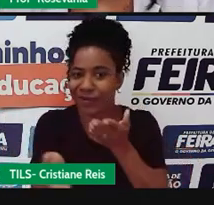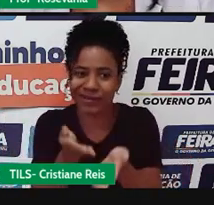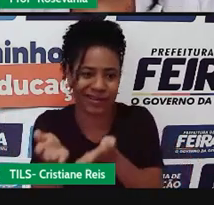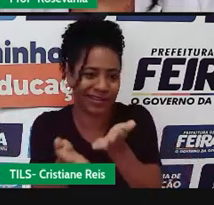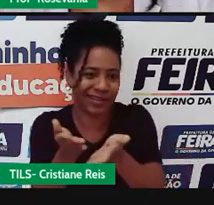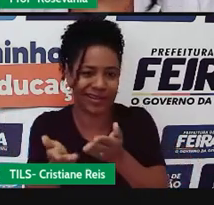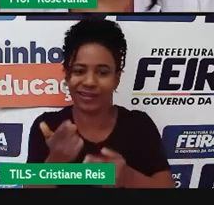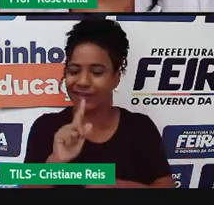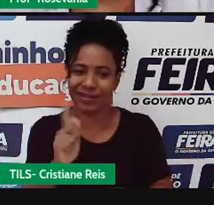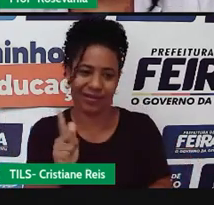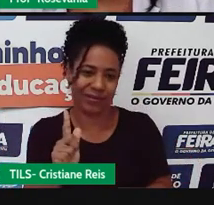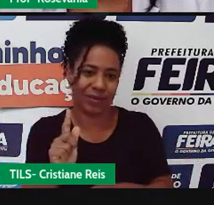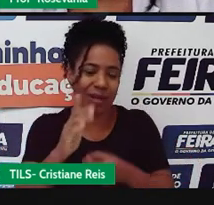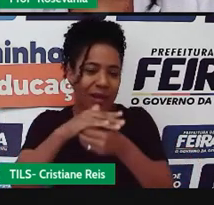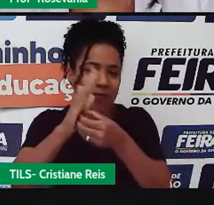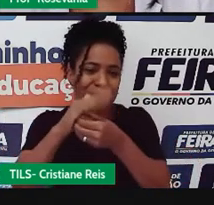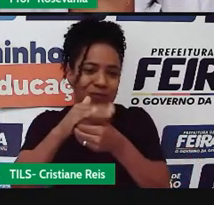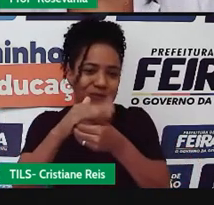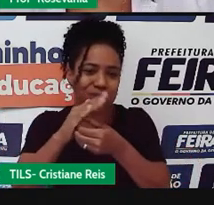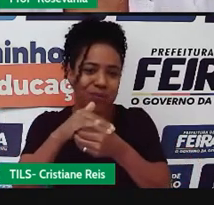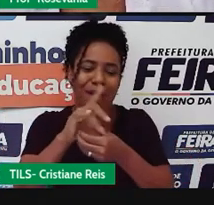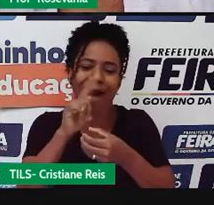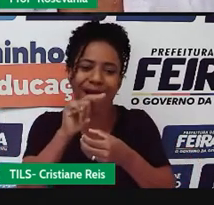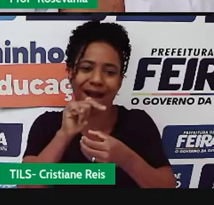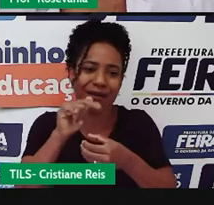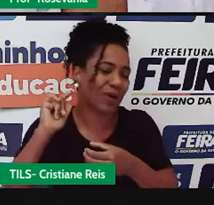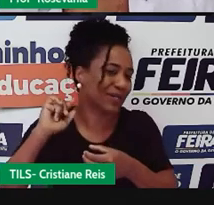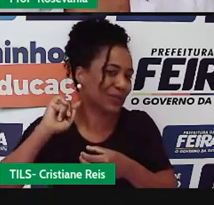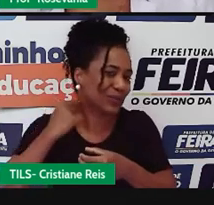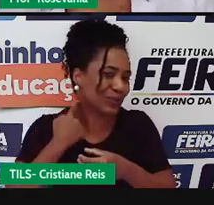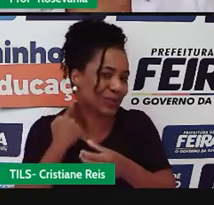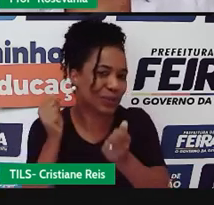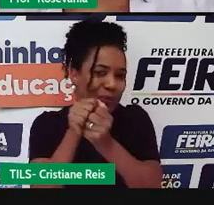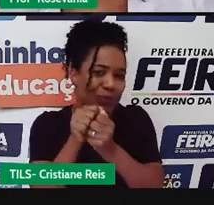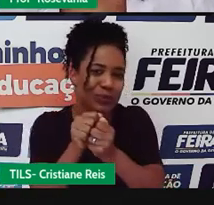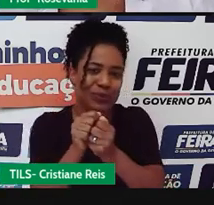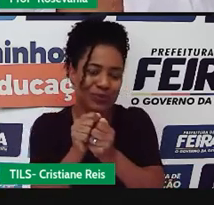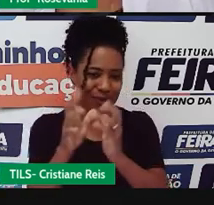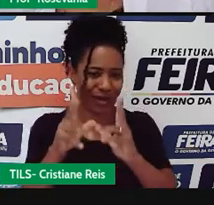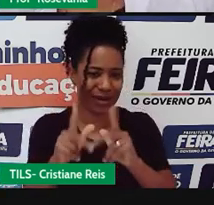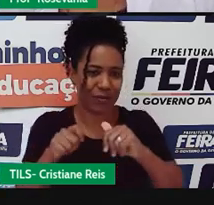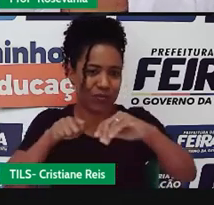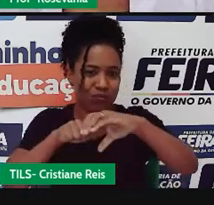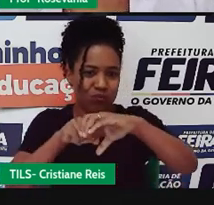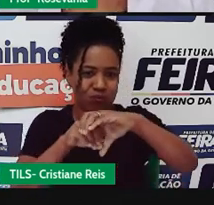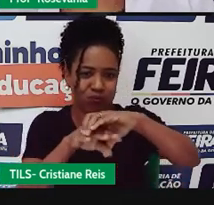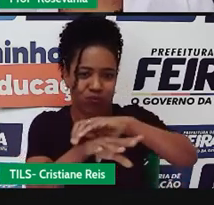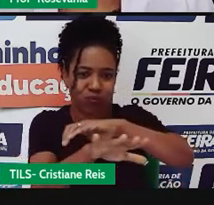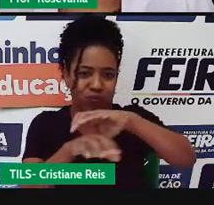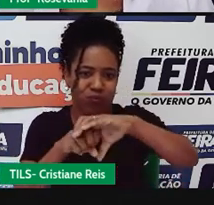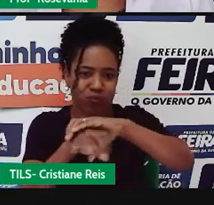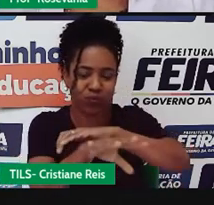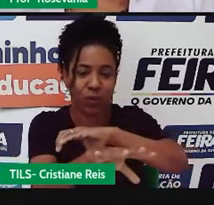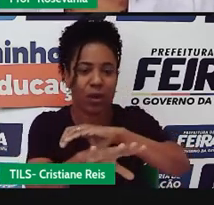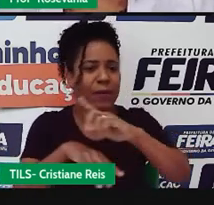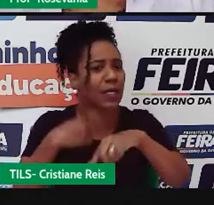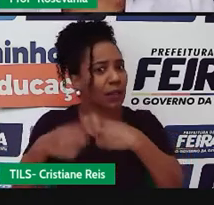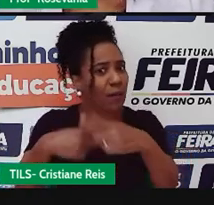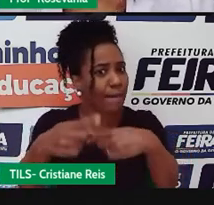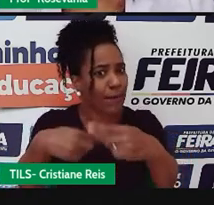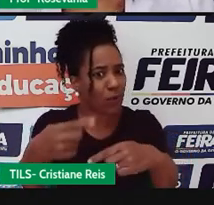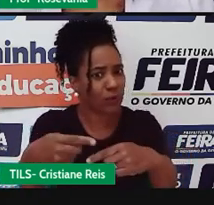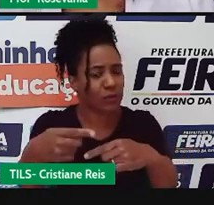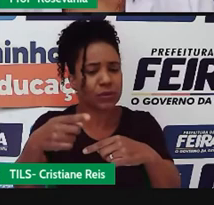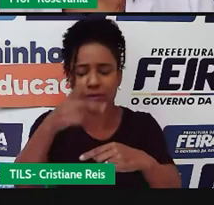era para ser jogado, né, nos rios. Mas aí, o que que aconteceu? O aumento da população, né, nas cidades, fez com que também esses